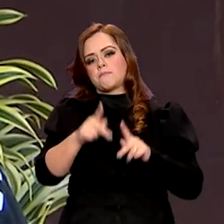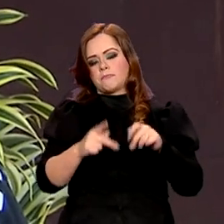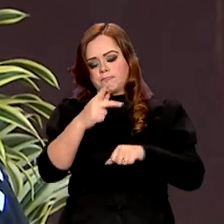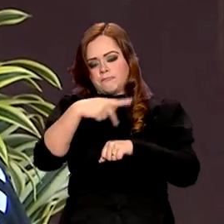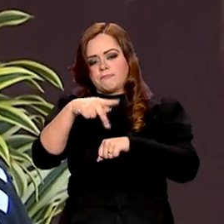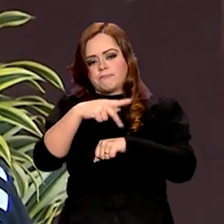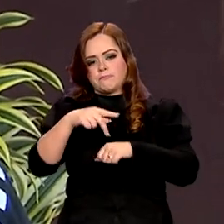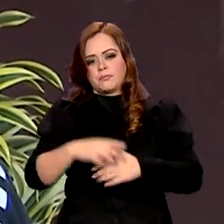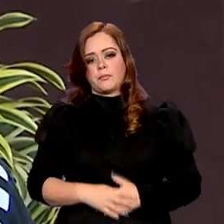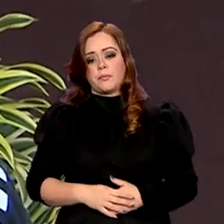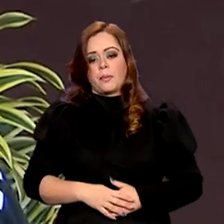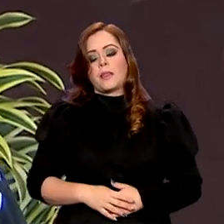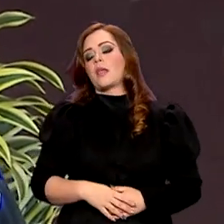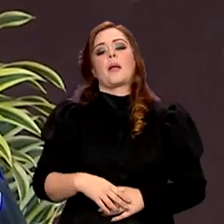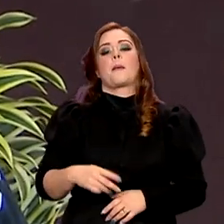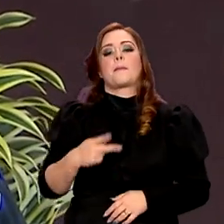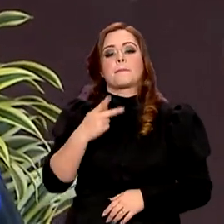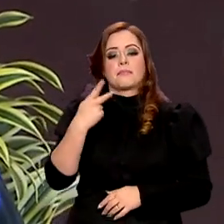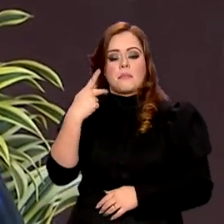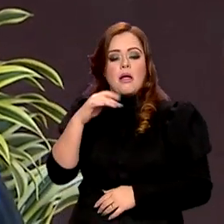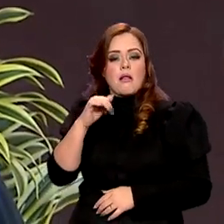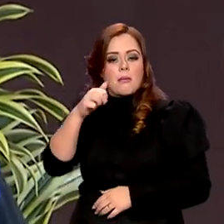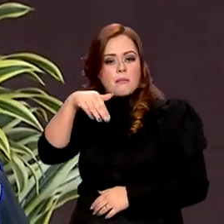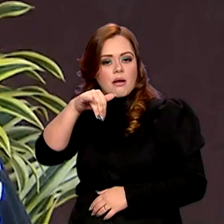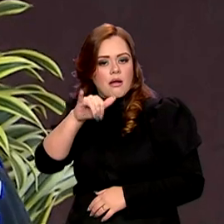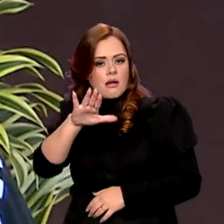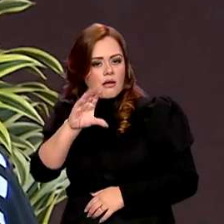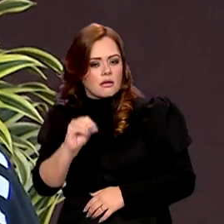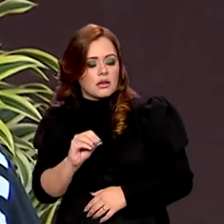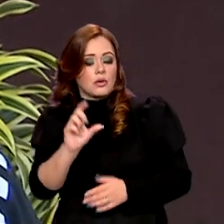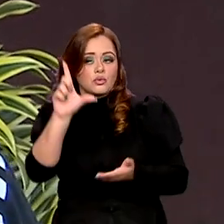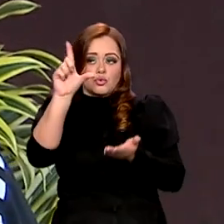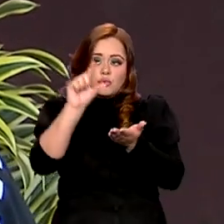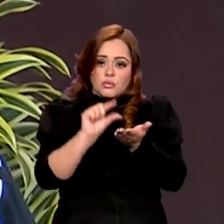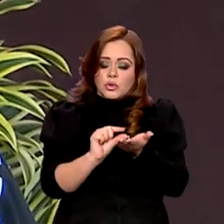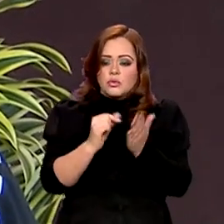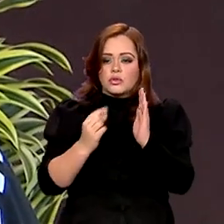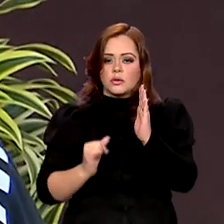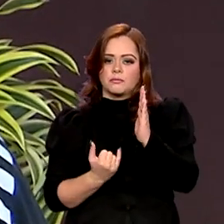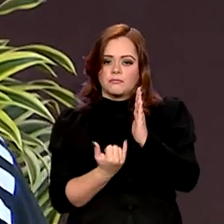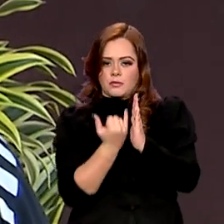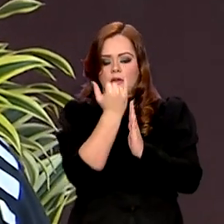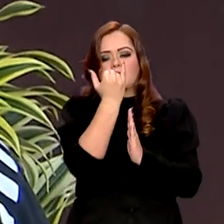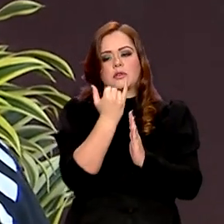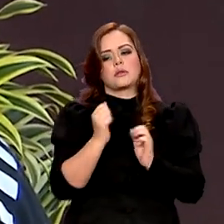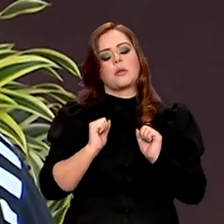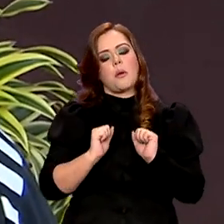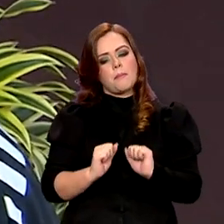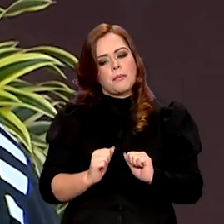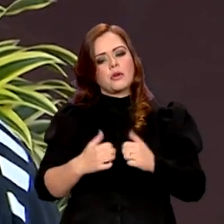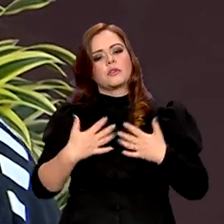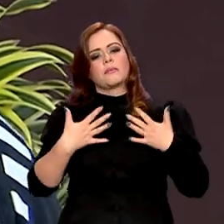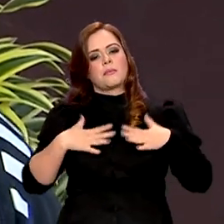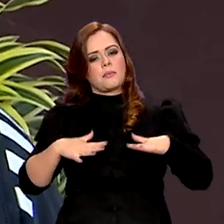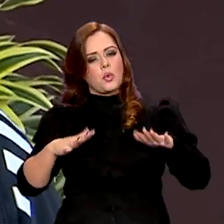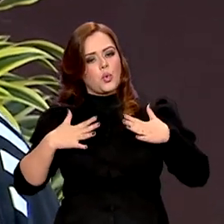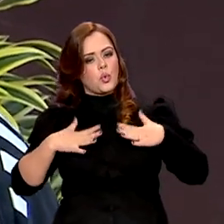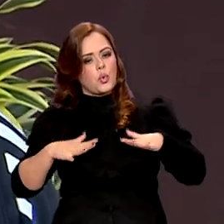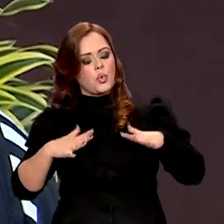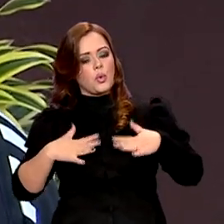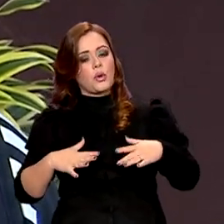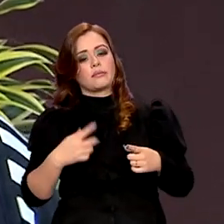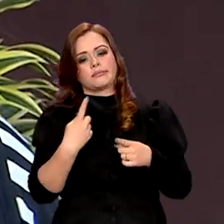funcionária pública, Maria Odete, essa desaceleração da inflação pode trazer um pouco de alívio, principalmente no